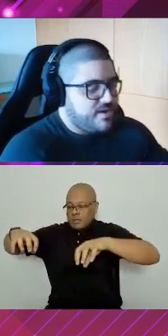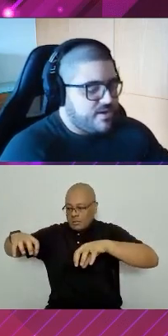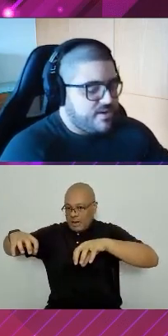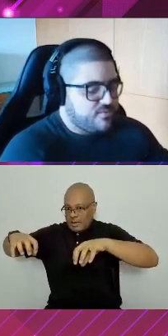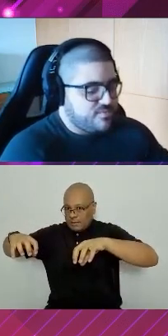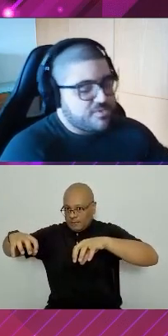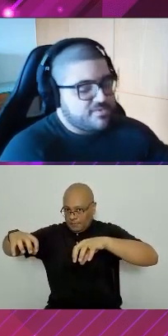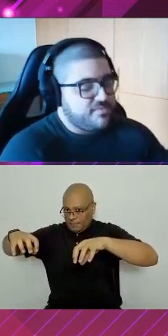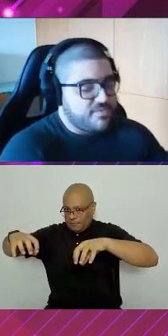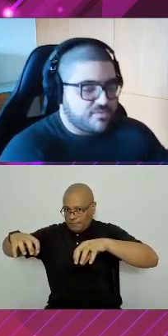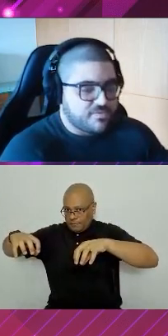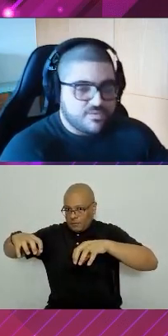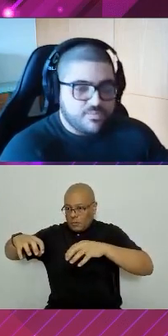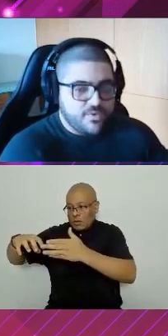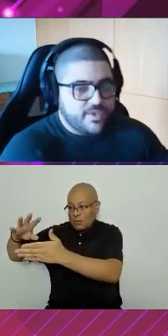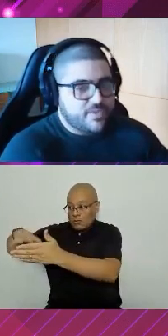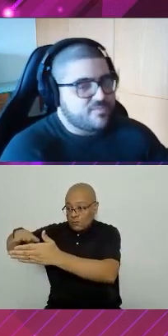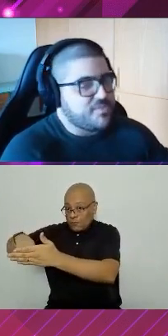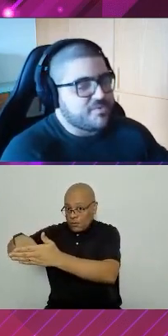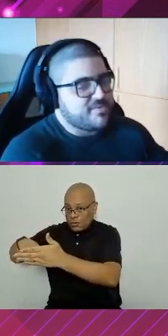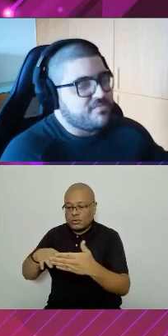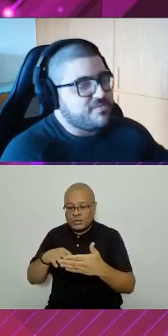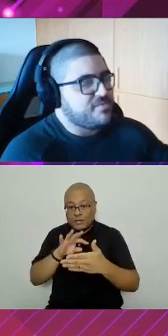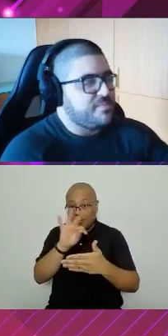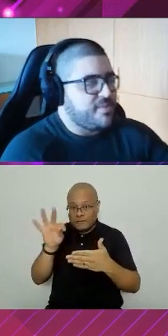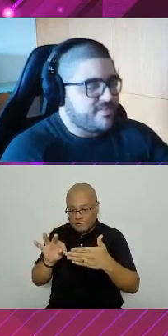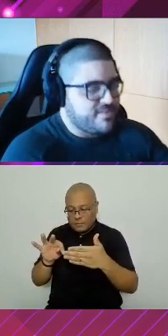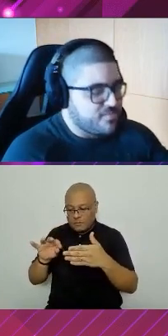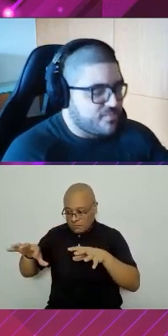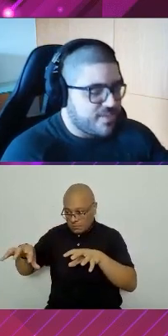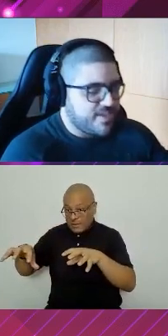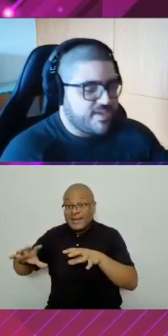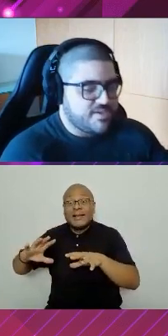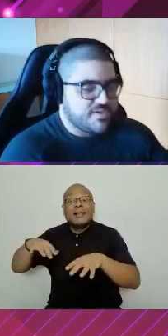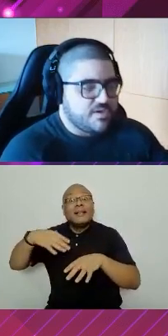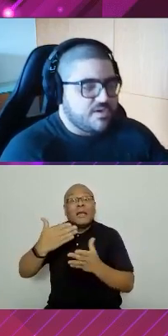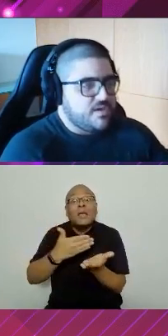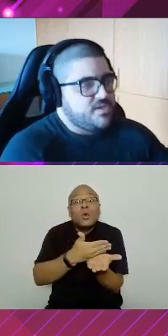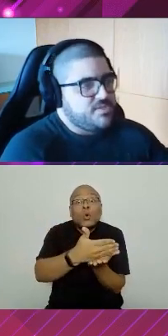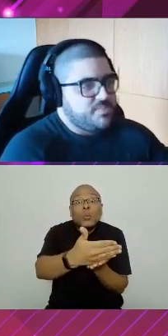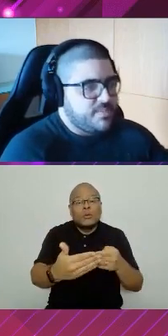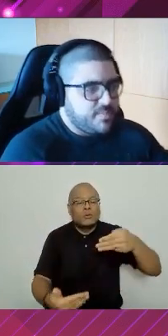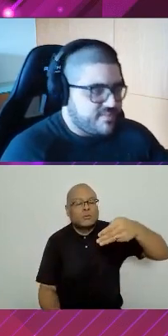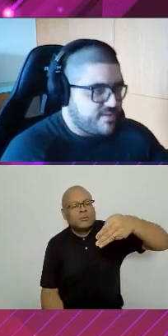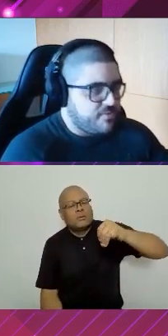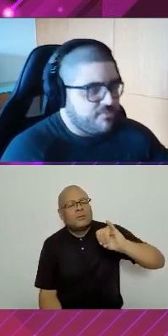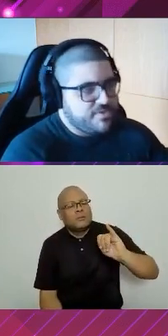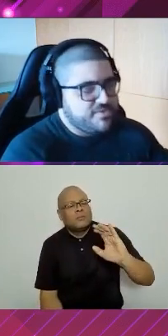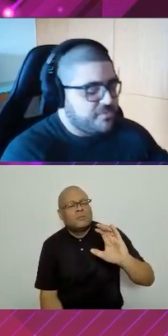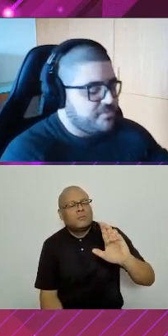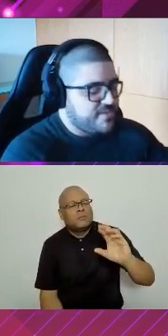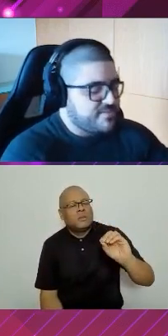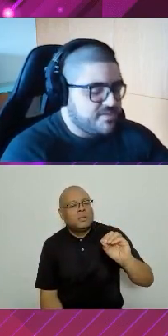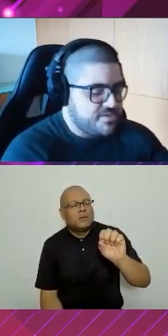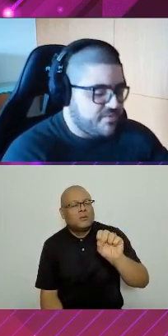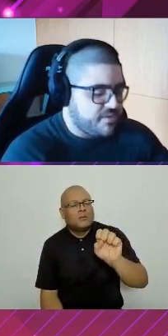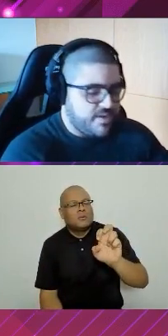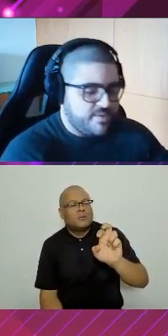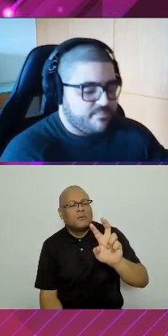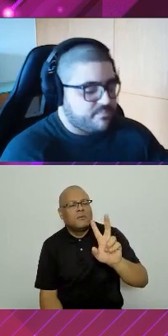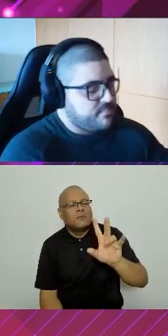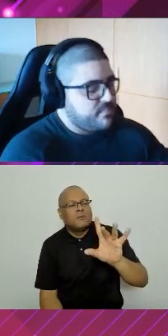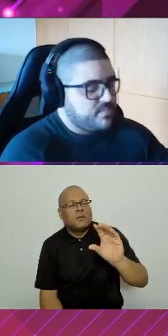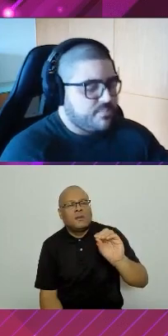os micro serviços. Por que os micro serviços apareceram para o back-end? A gente para para pensar quais foram as dificuldades que eles